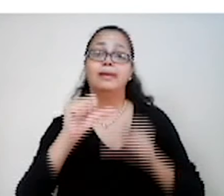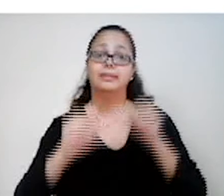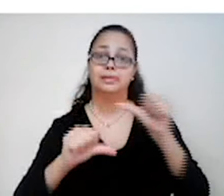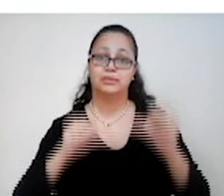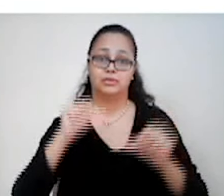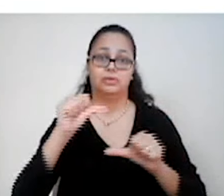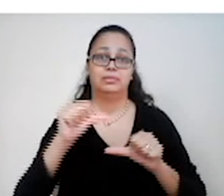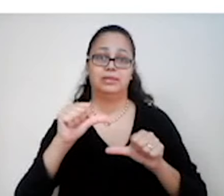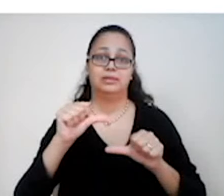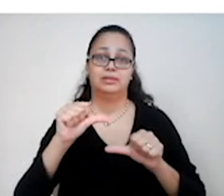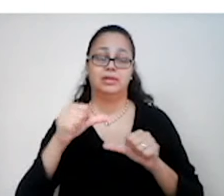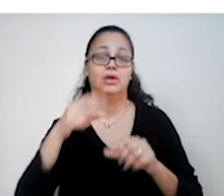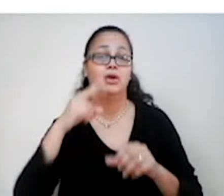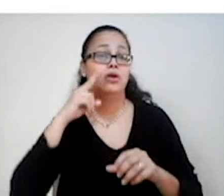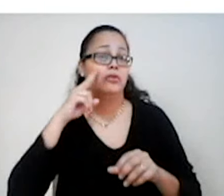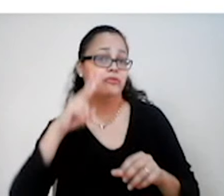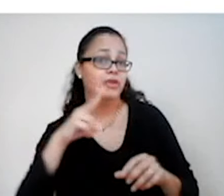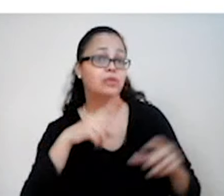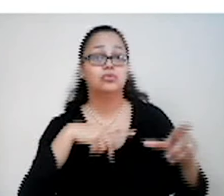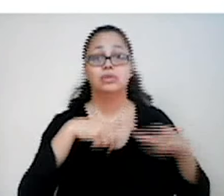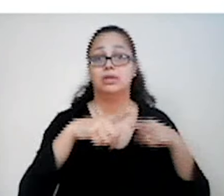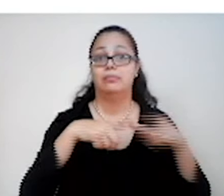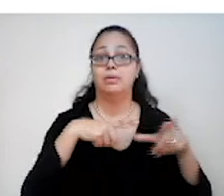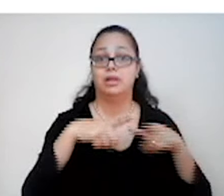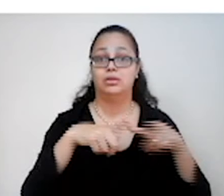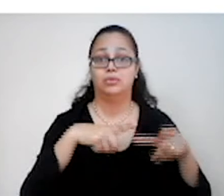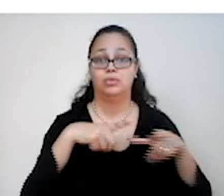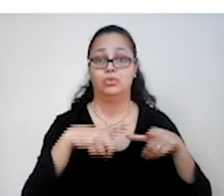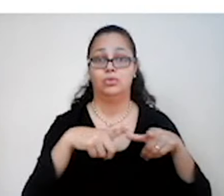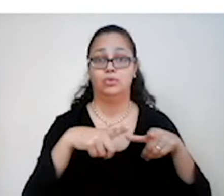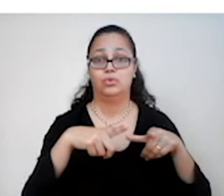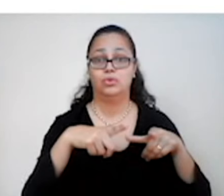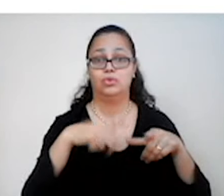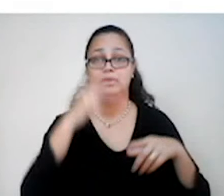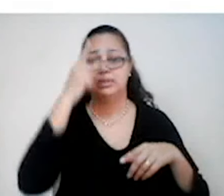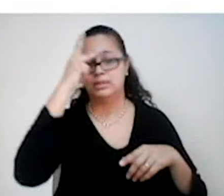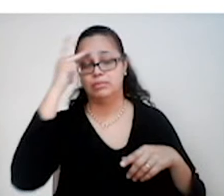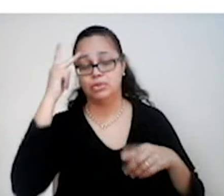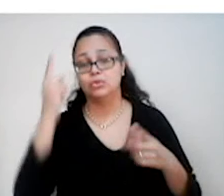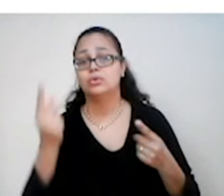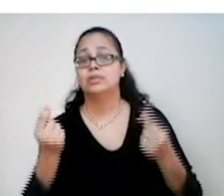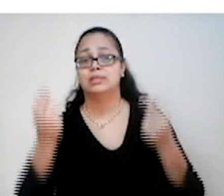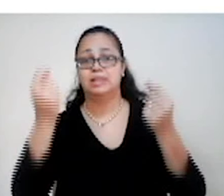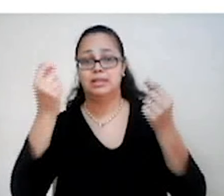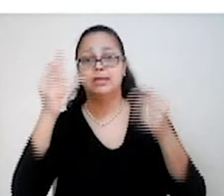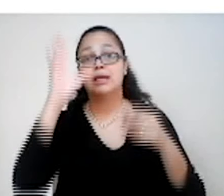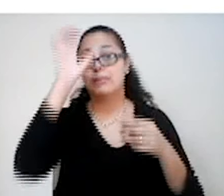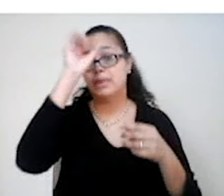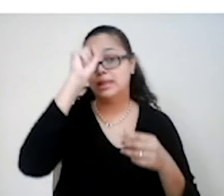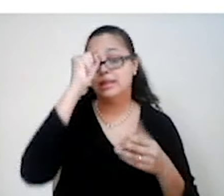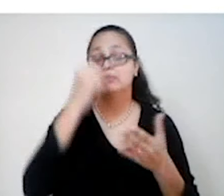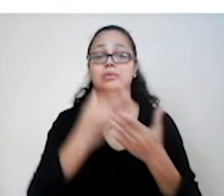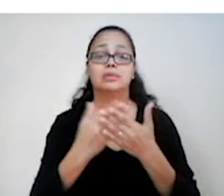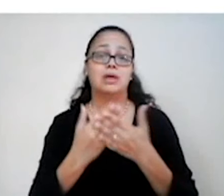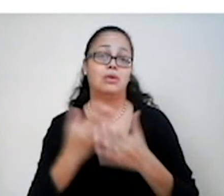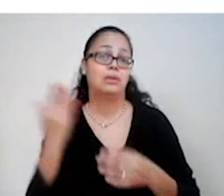Então, nós estávamos vendo sobre os trabalhadores, né? Sobre os burgueses. Já aprendemos na aula passada.